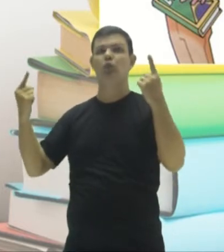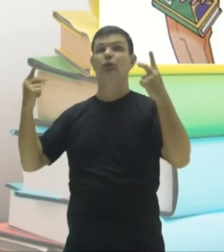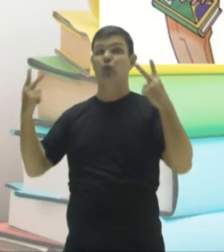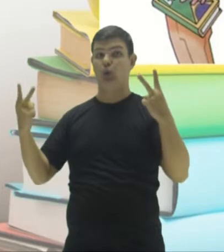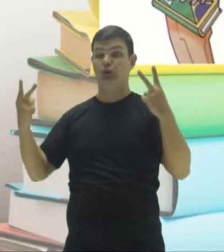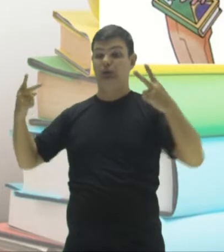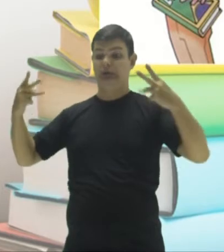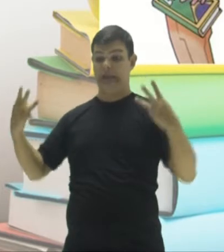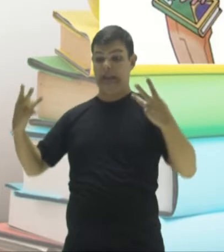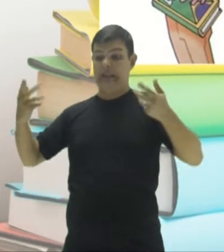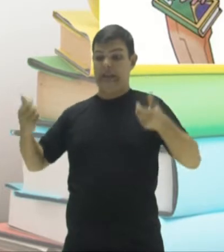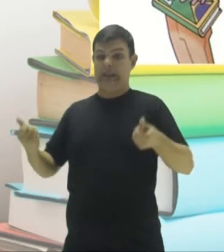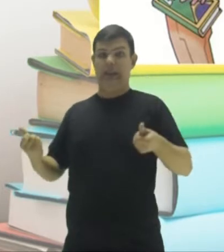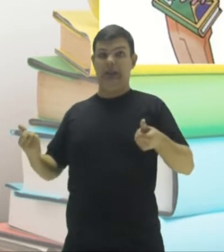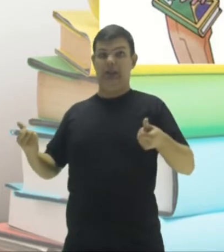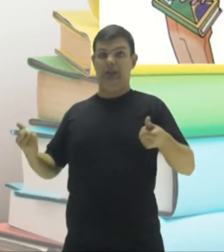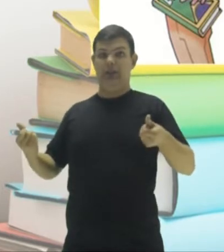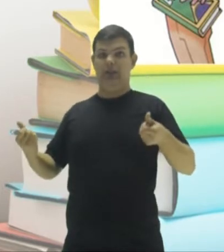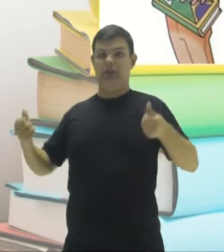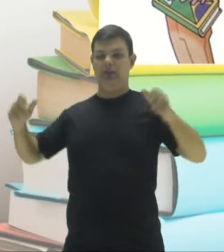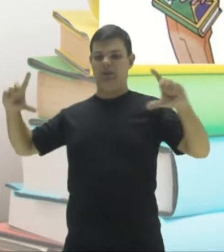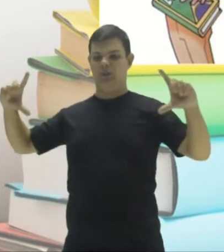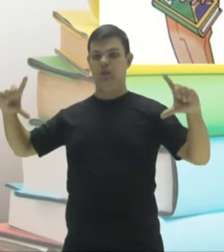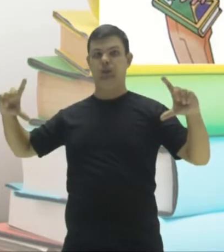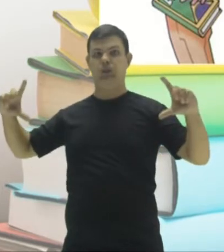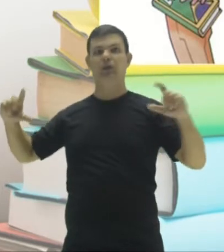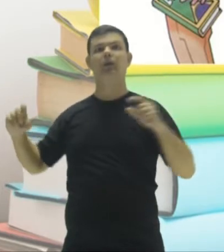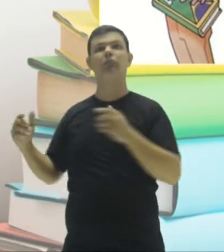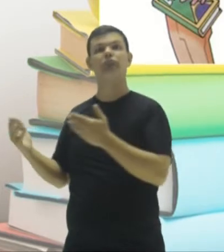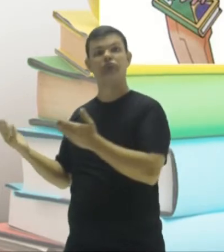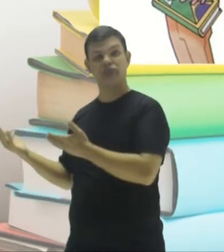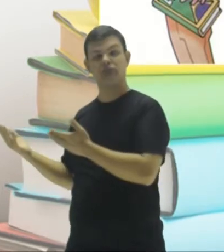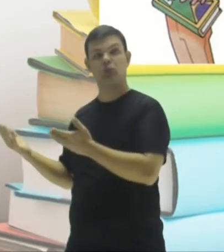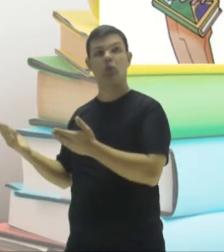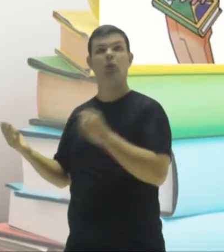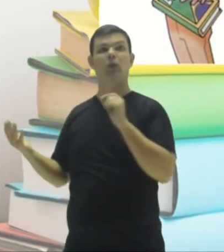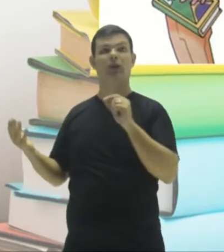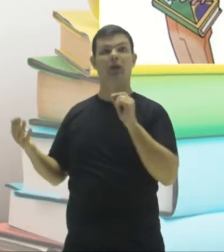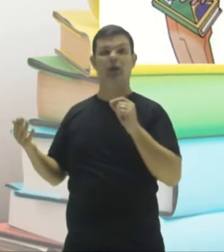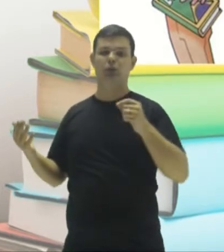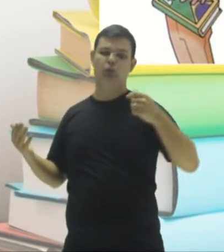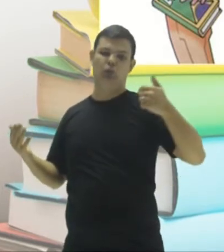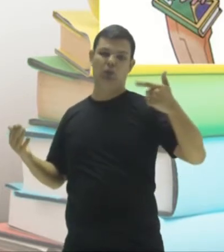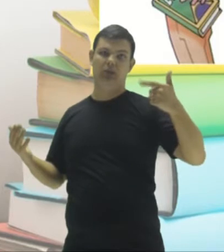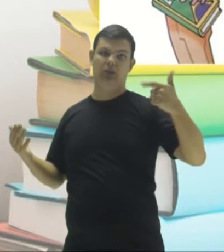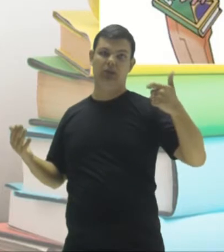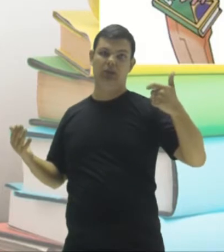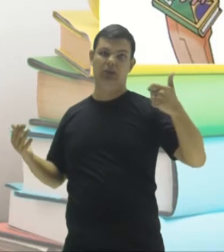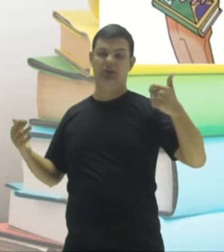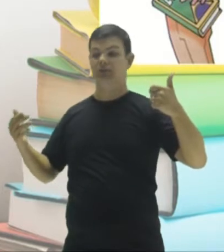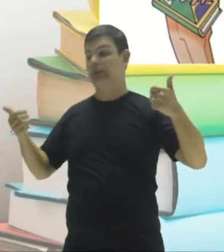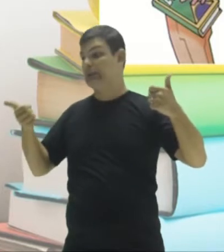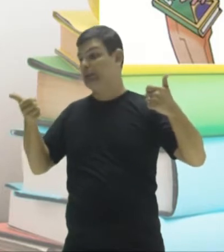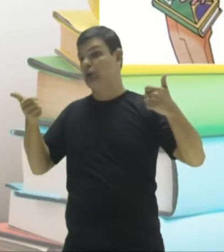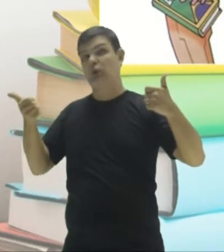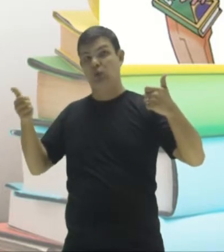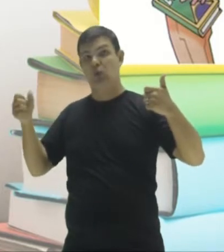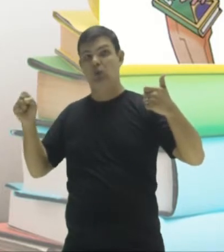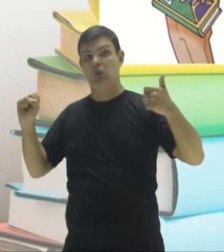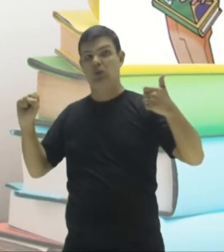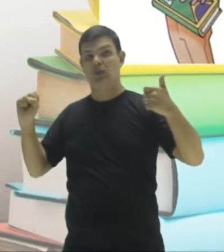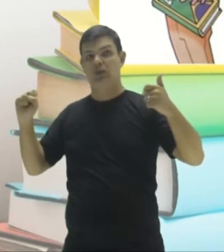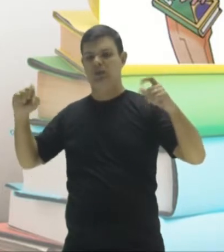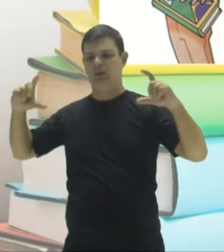a três e a seis. Olha aí, pessoal. Aqui eu tenho os divisores de doze, os divisores de dezoito, tá?